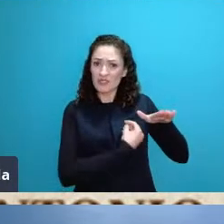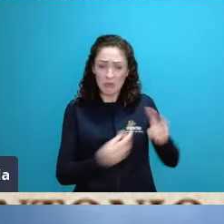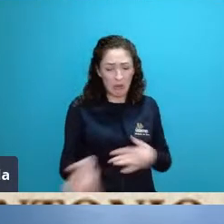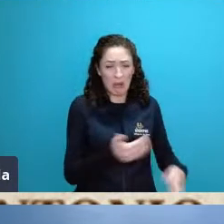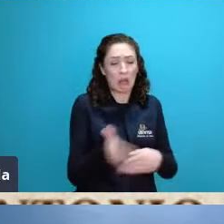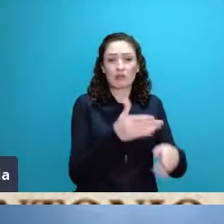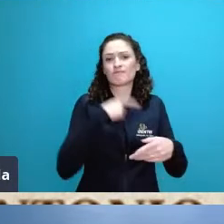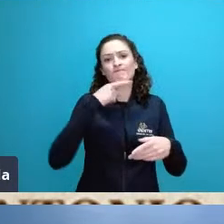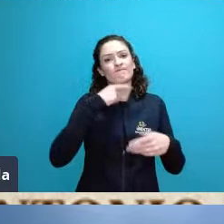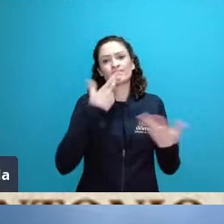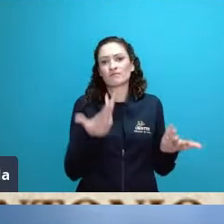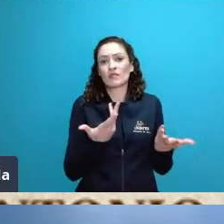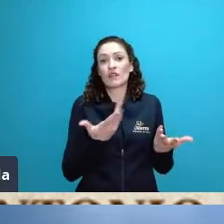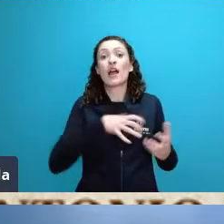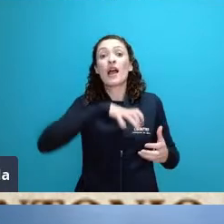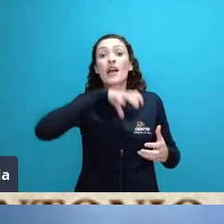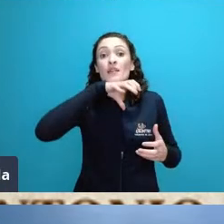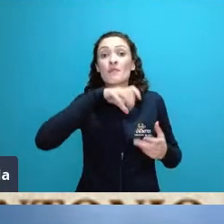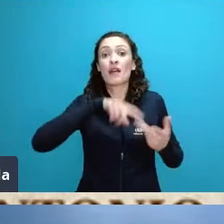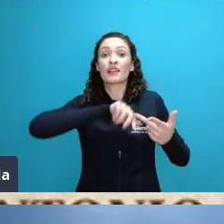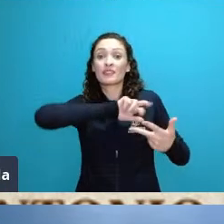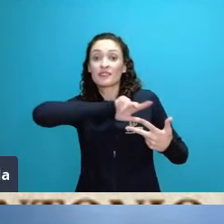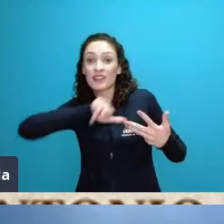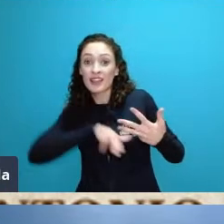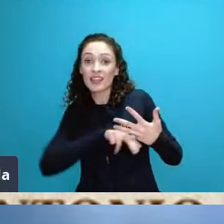interagindo então essas mudanças